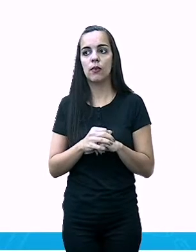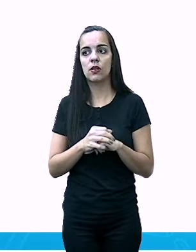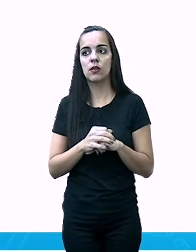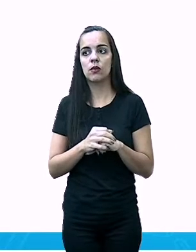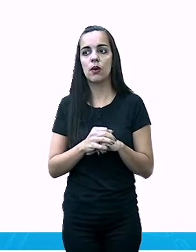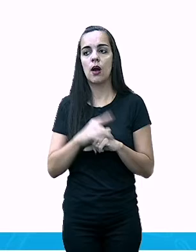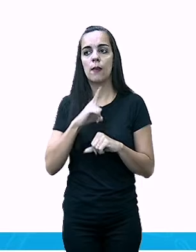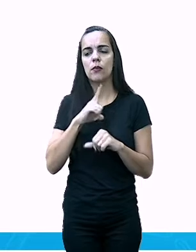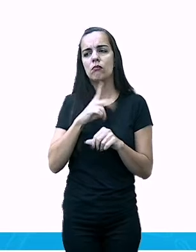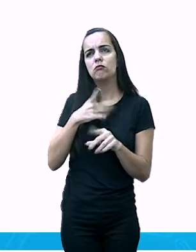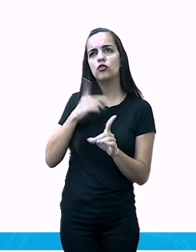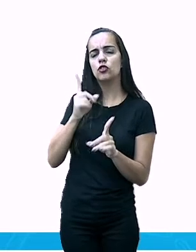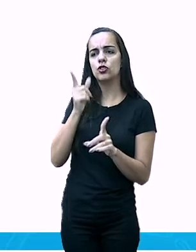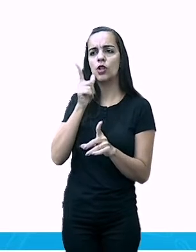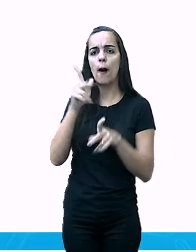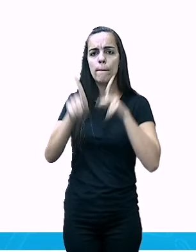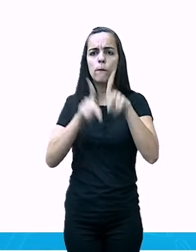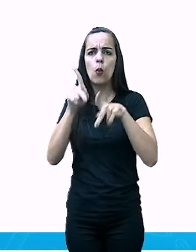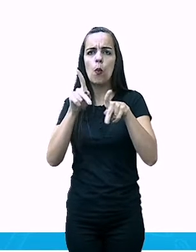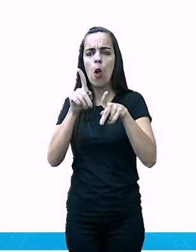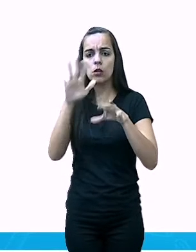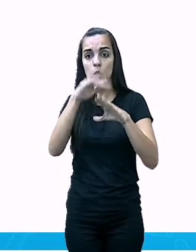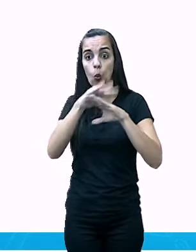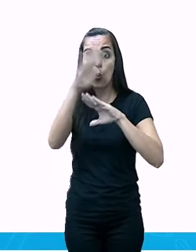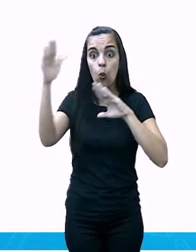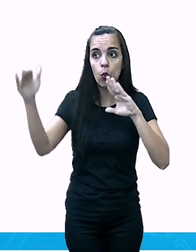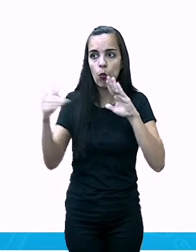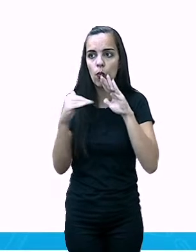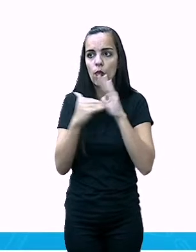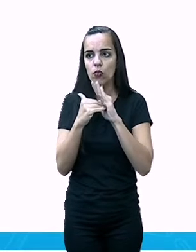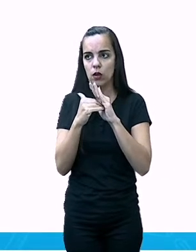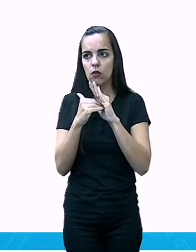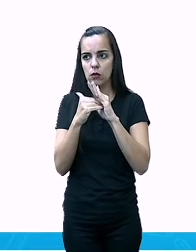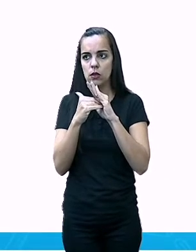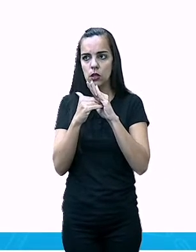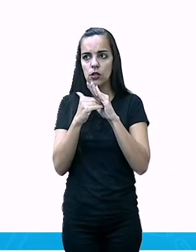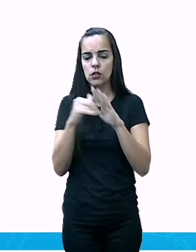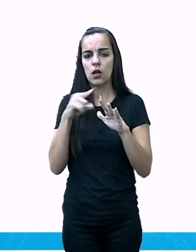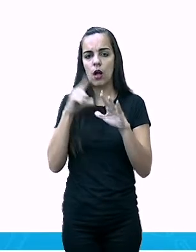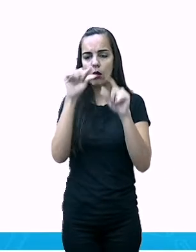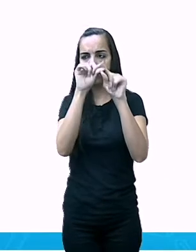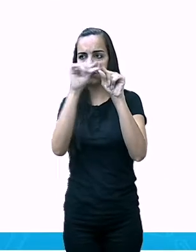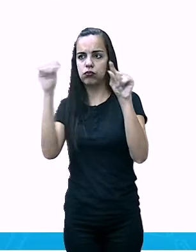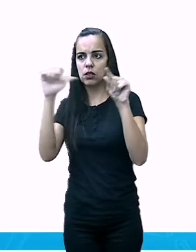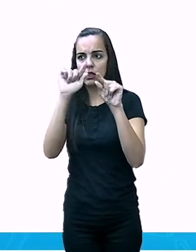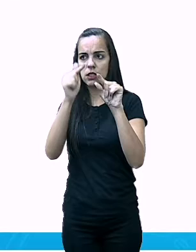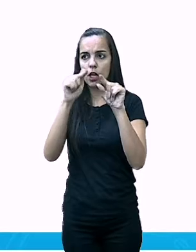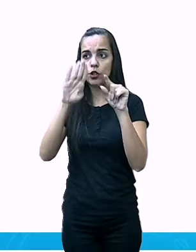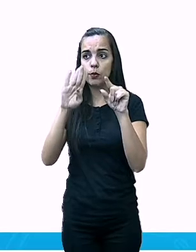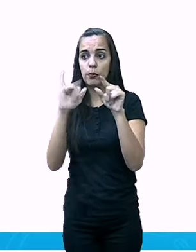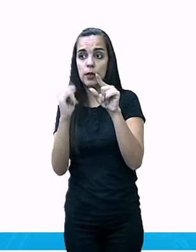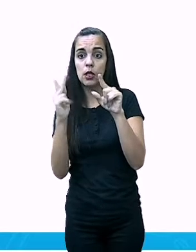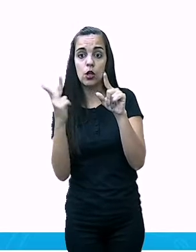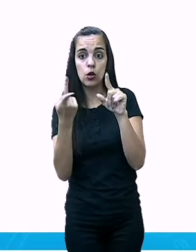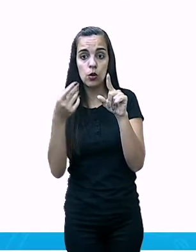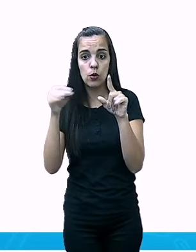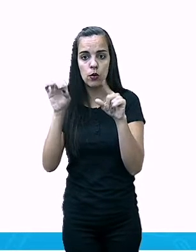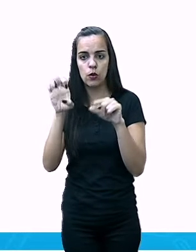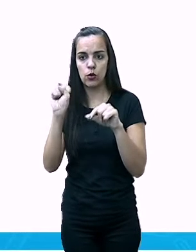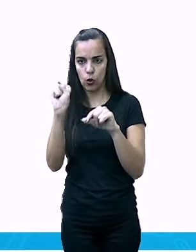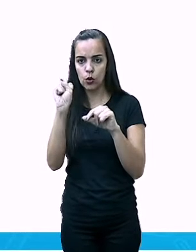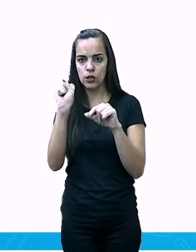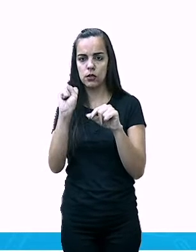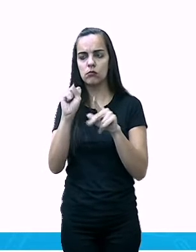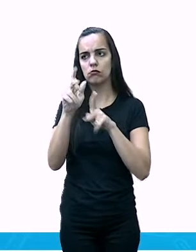População absoluta. É o número total de habitantes. Vai pegar o total